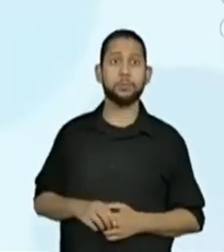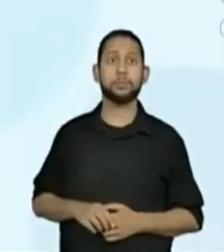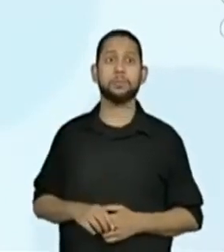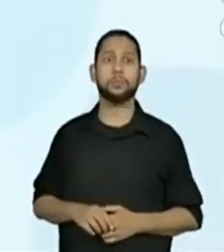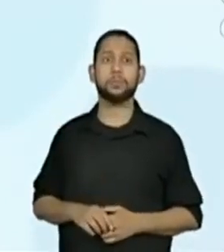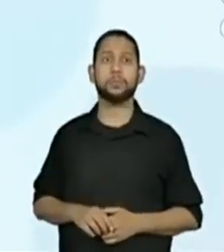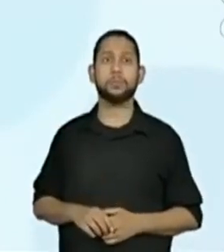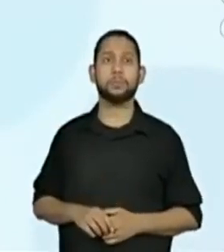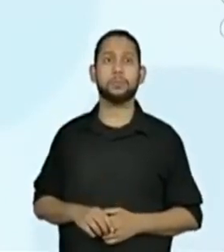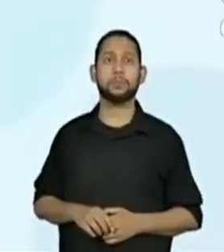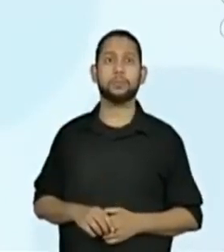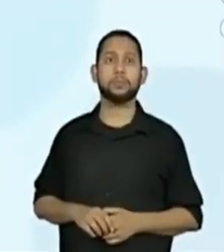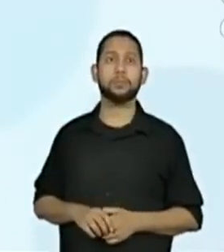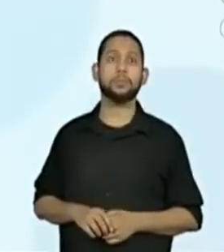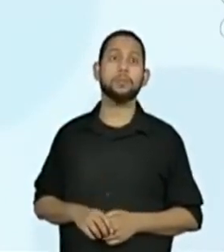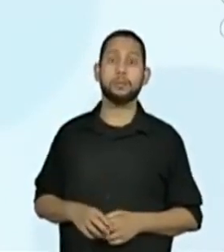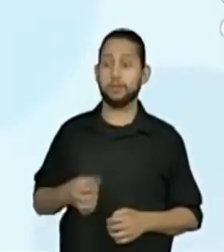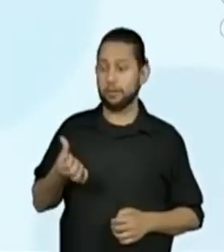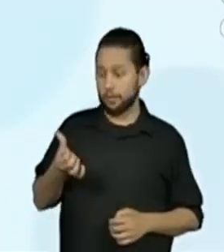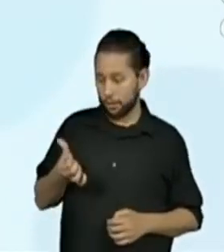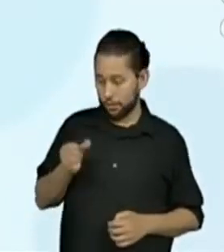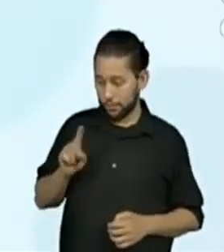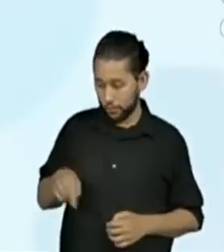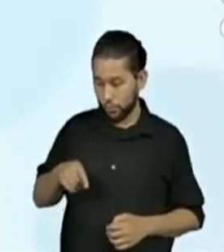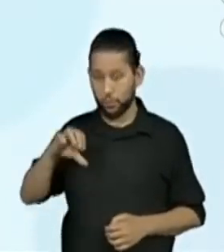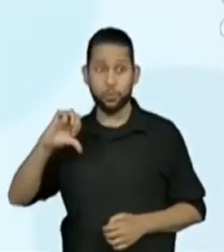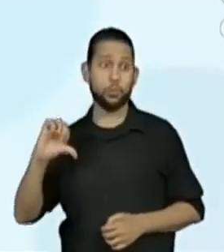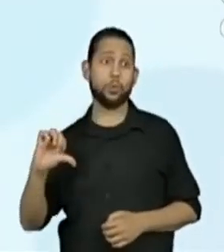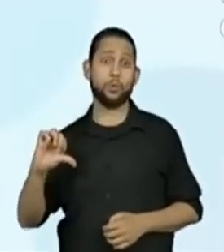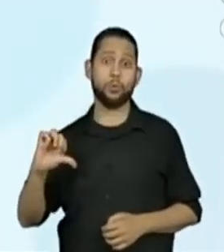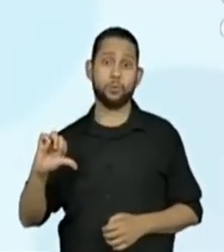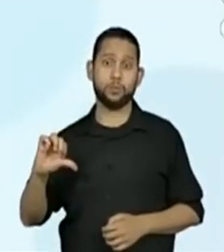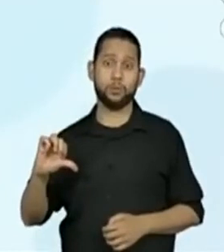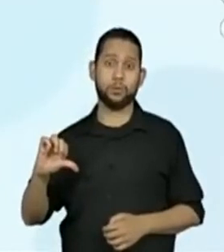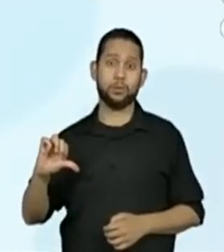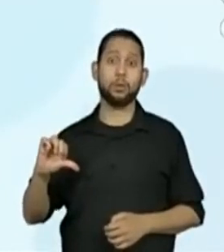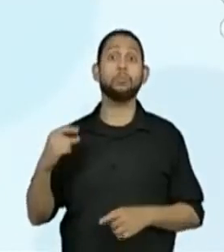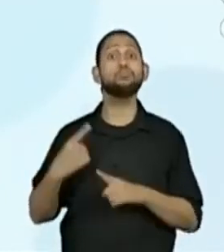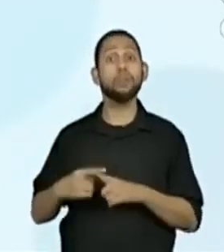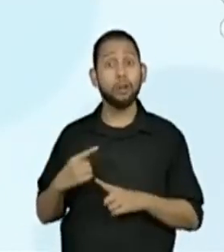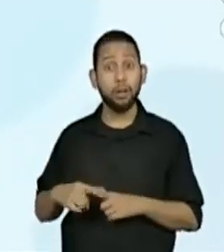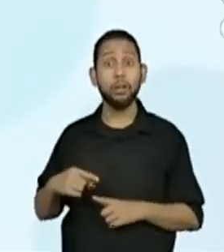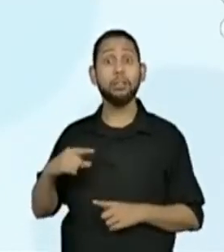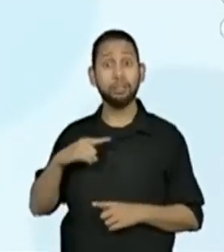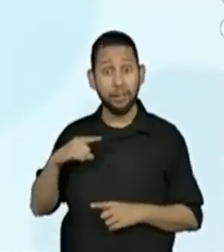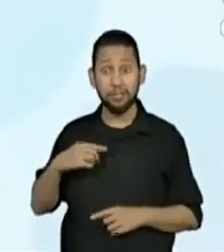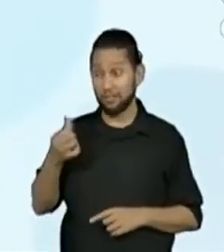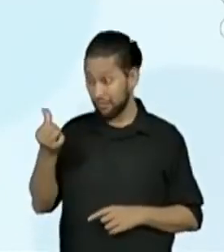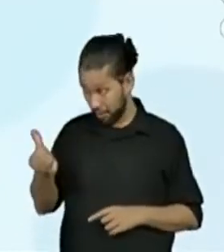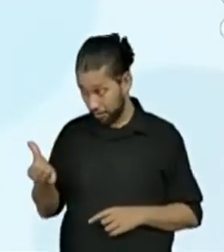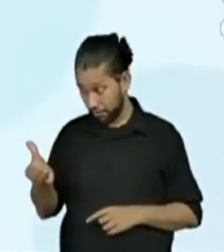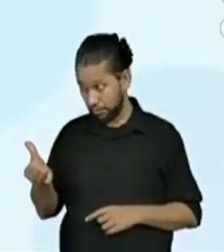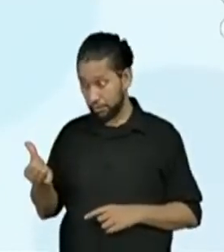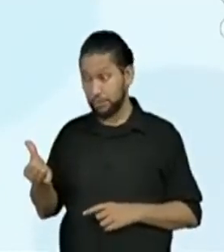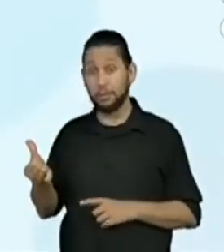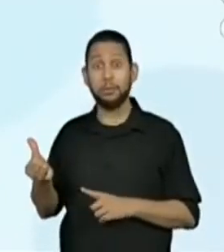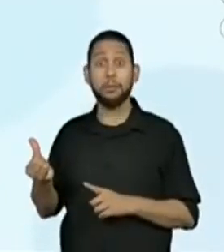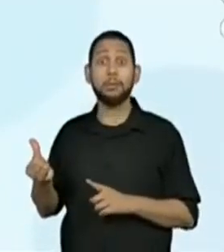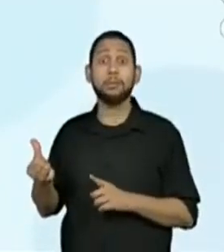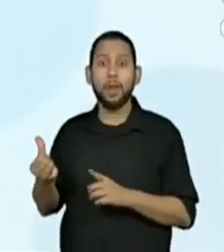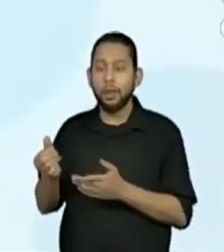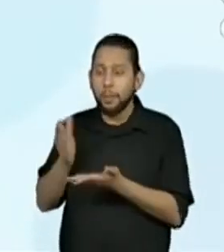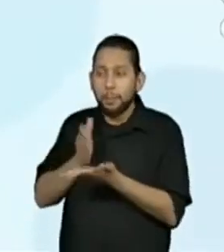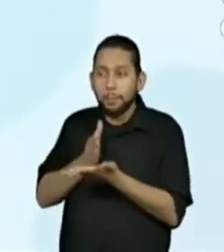o 6,9, os 6 inteiros e os 9 décimos, como acabamos de escrever.